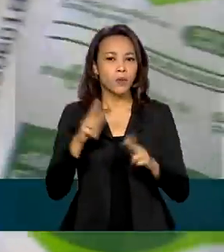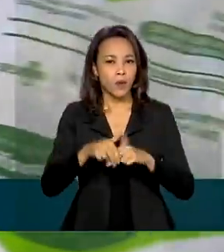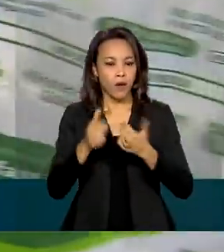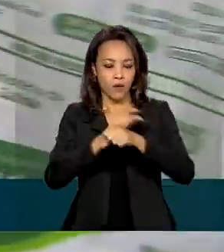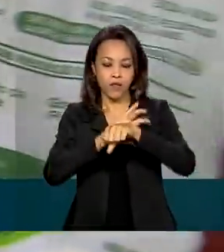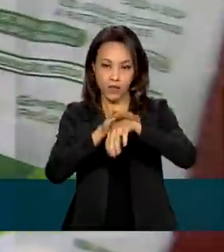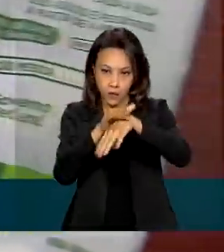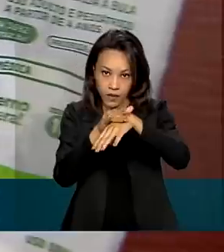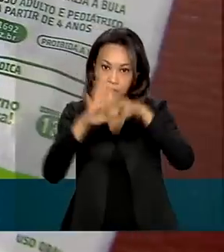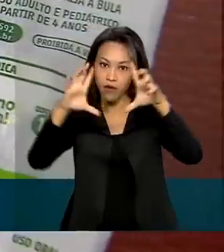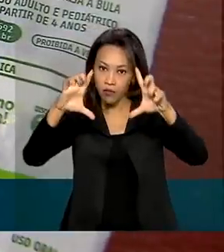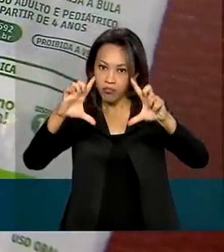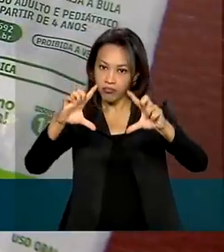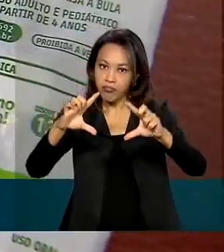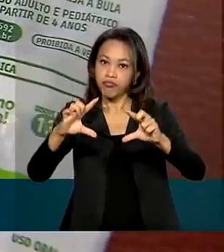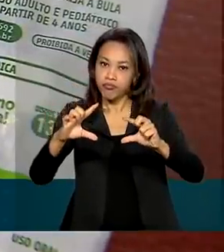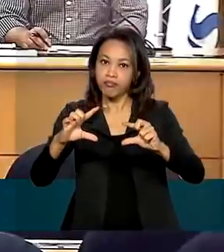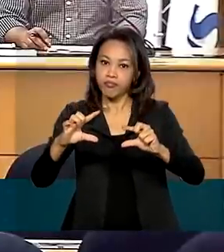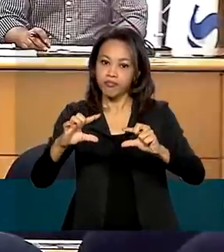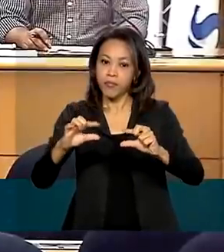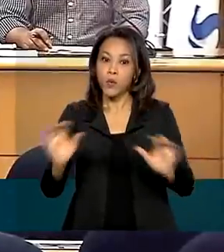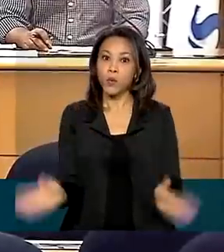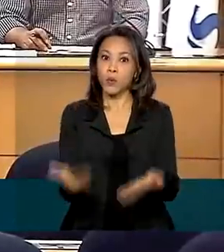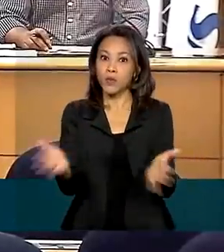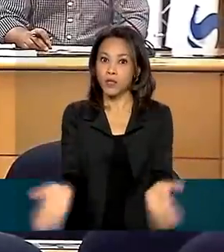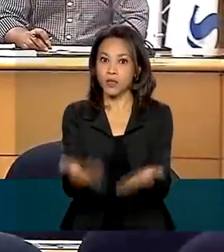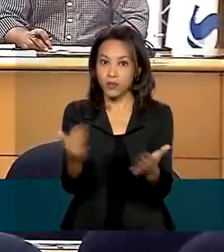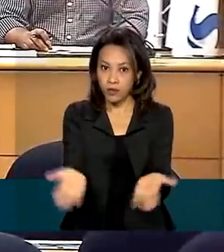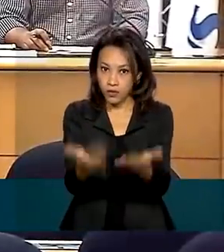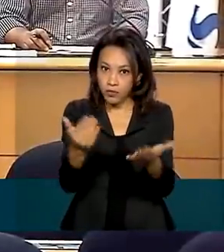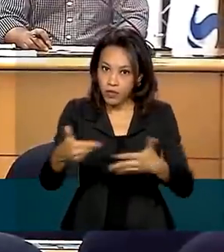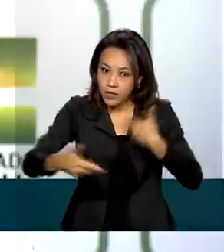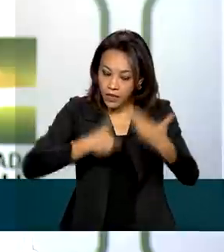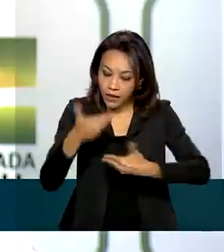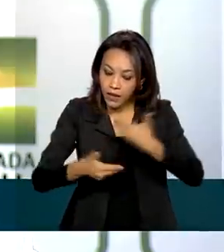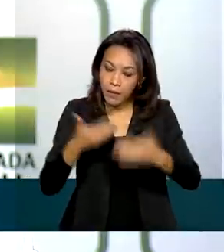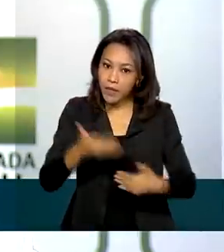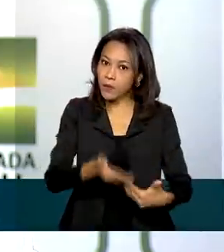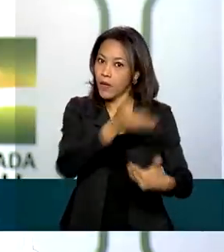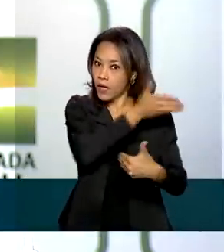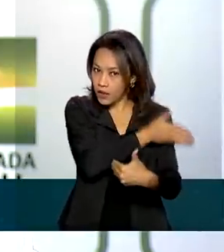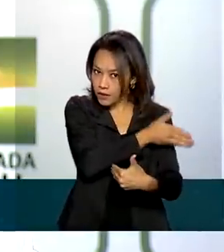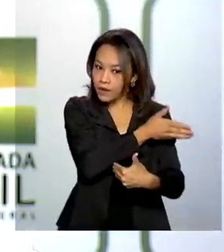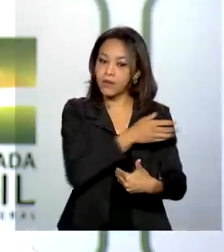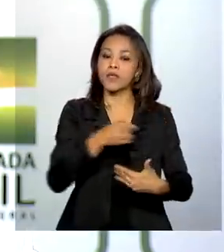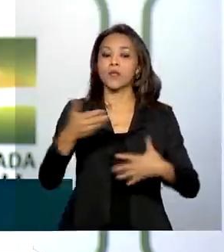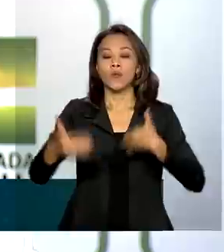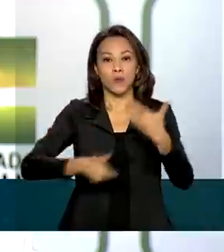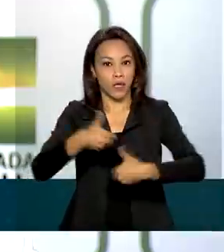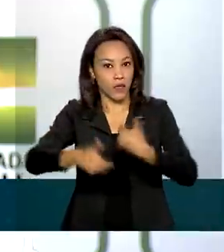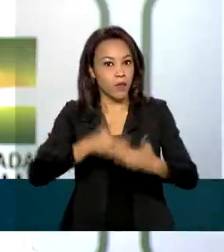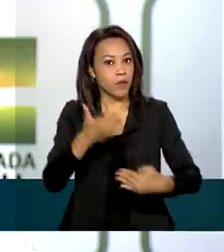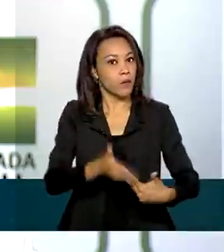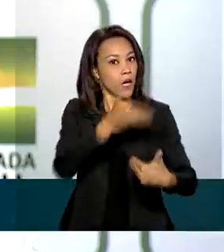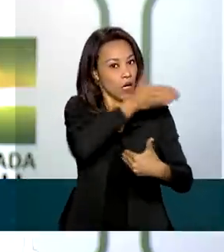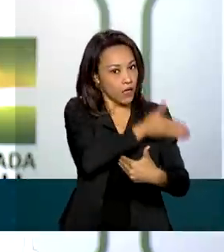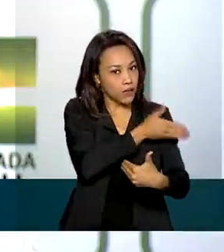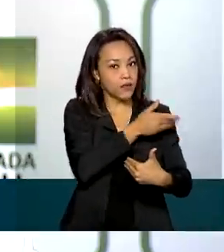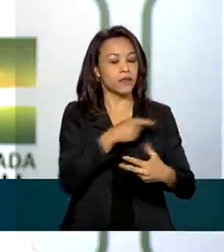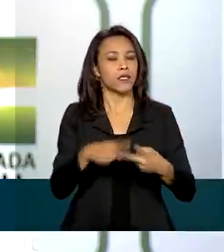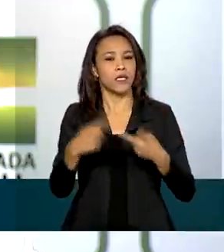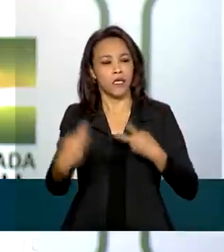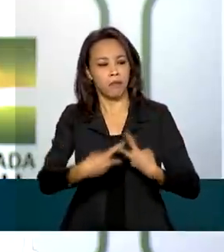tratamento precoce foi um dos responsáveis, segundo o Ministério da Saúde. É no tratamento precoce e no